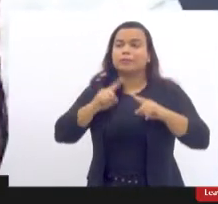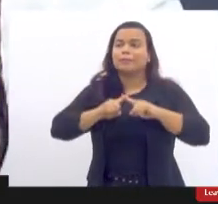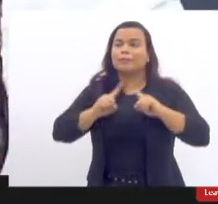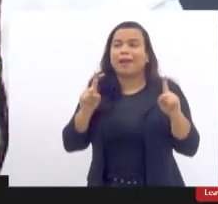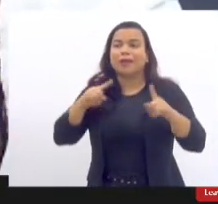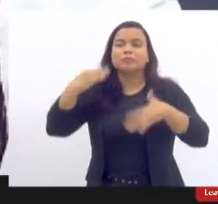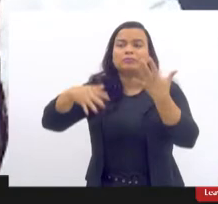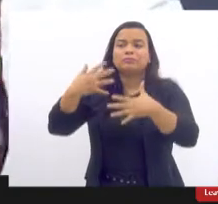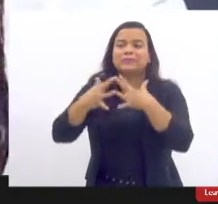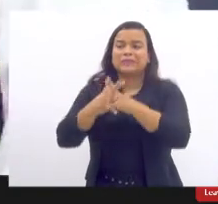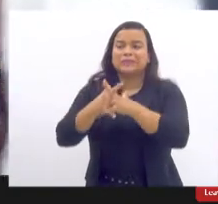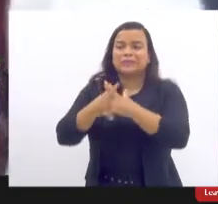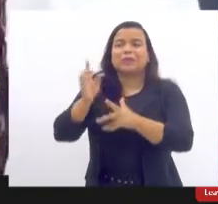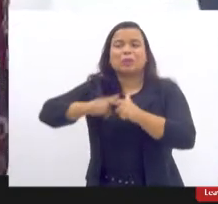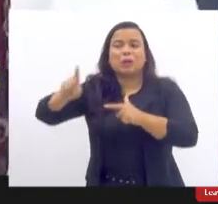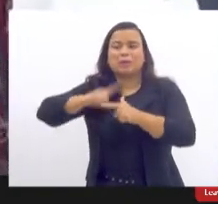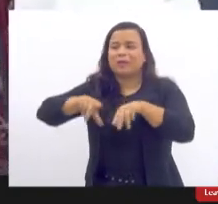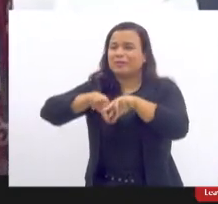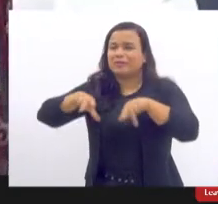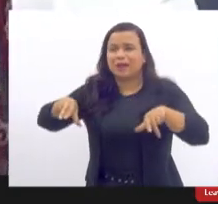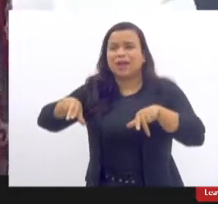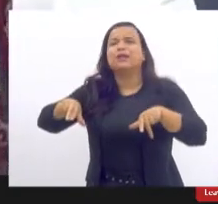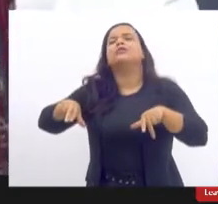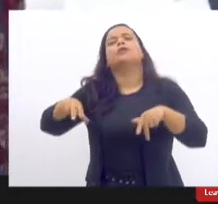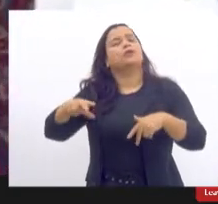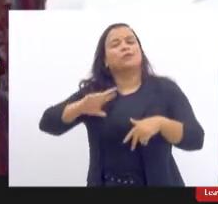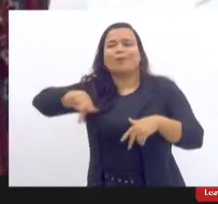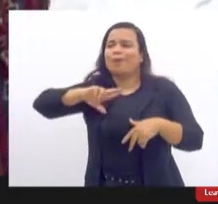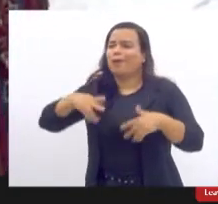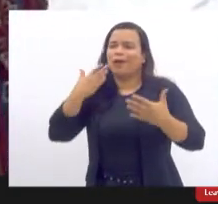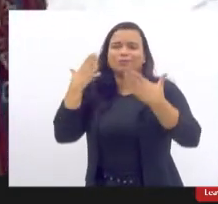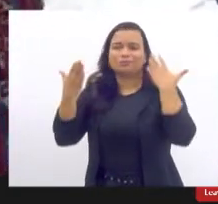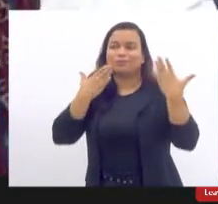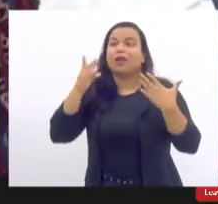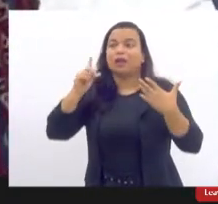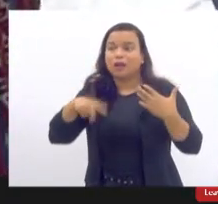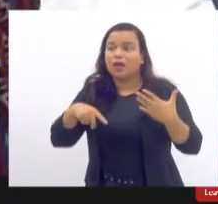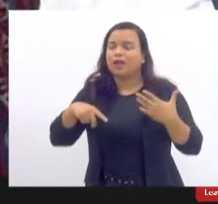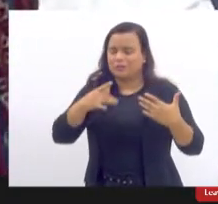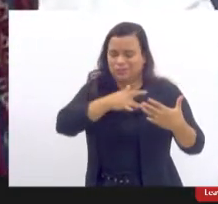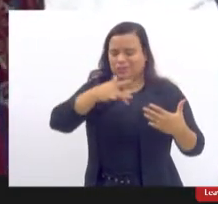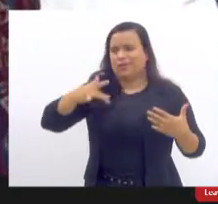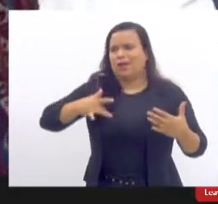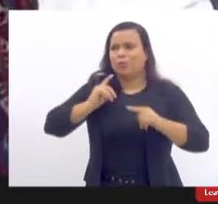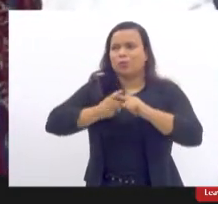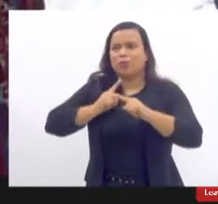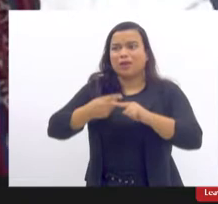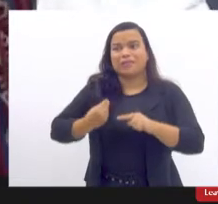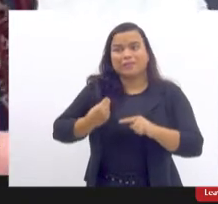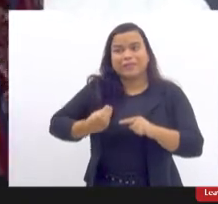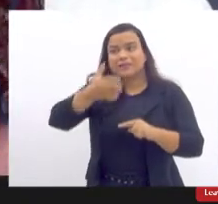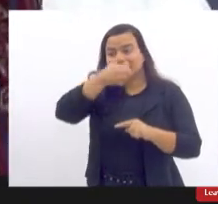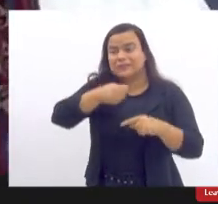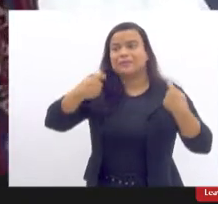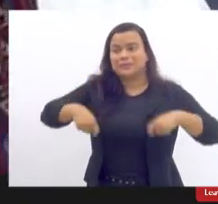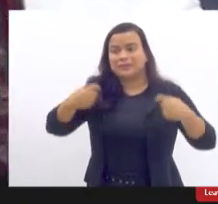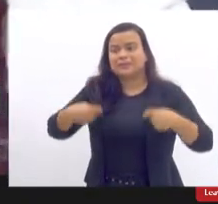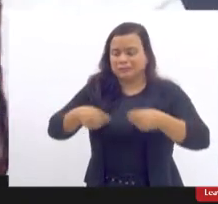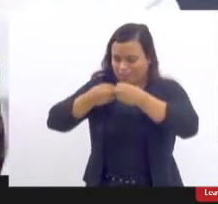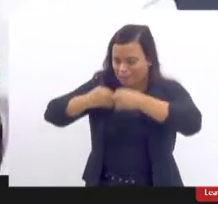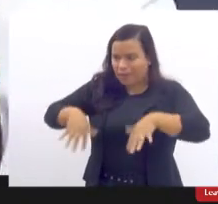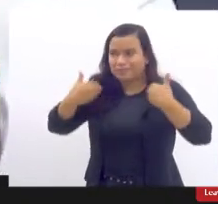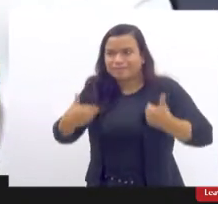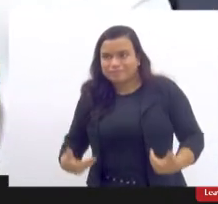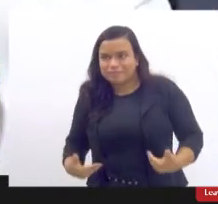complicação toda, a gente não está falando mais de estética, a gente está falando de salvar uma vida, auxiliar uma saúde. Então, esse é o ponto